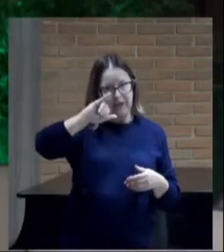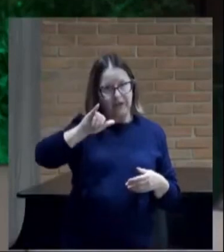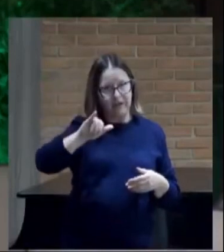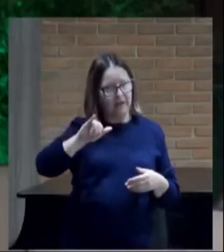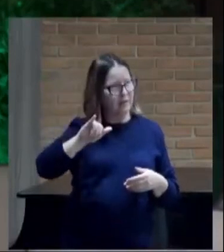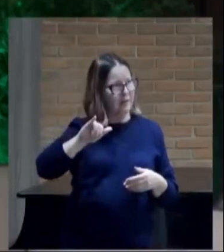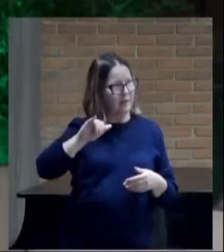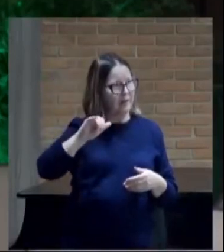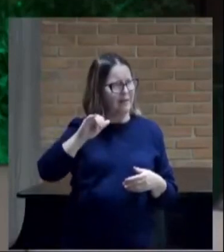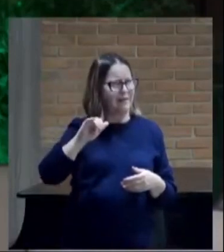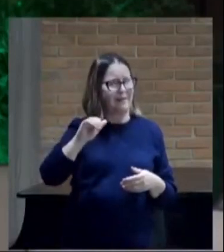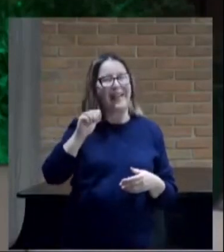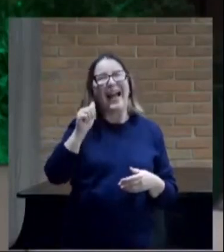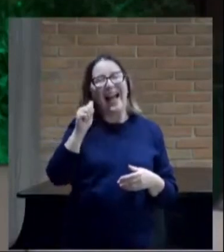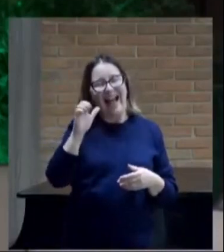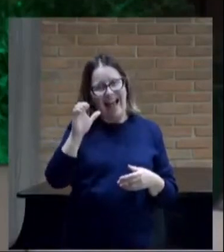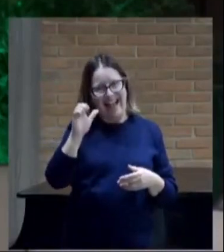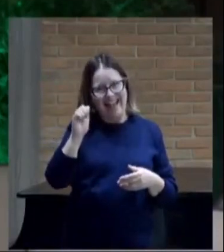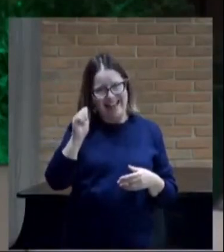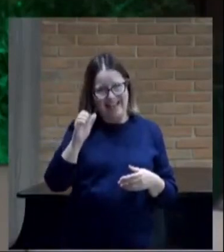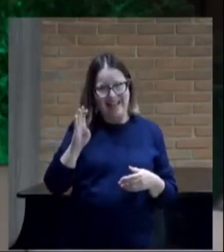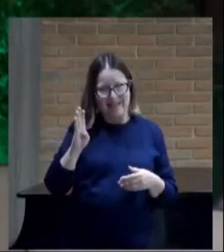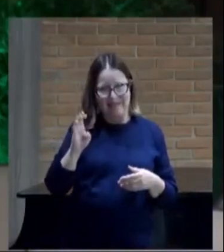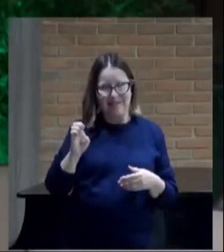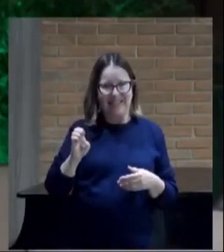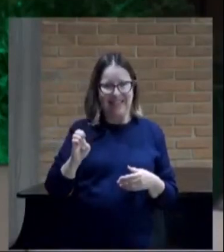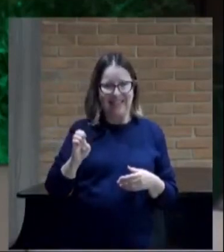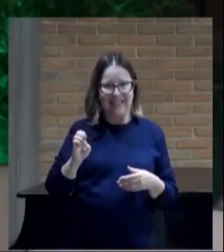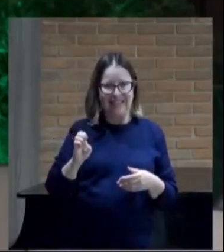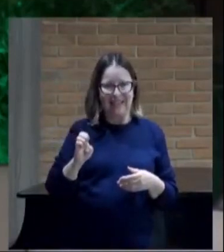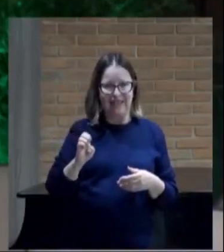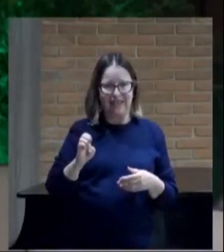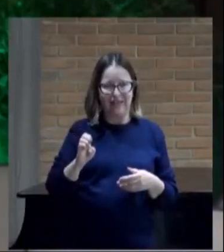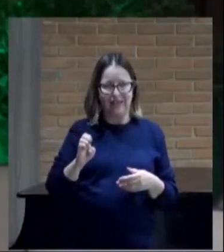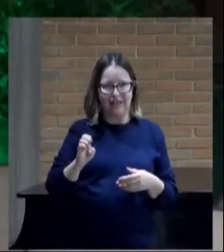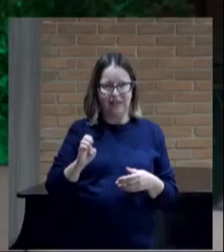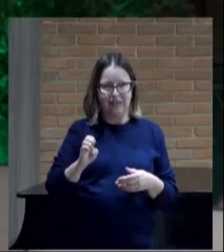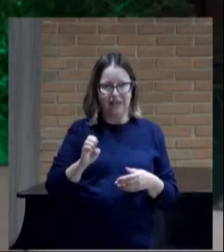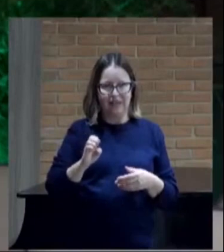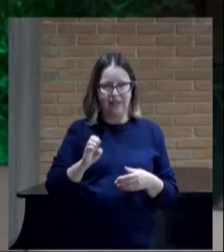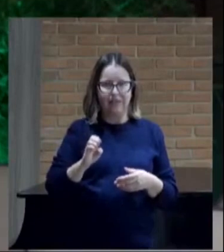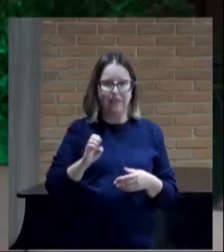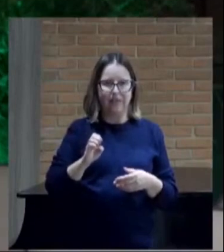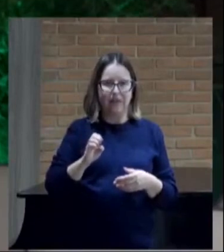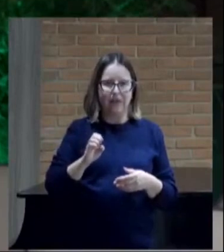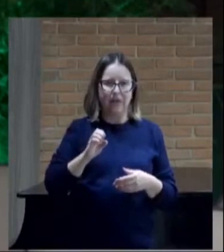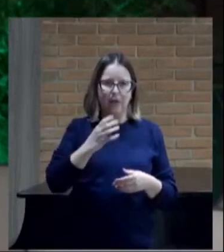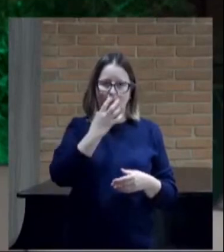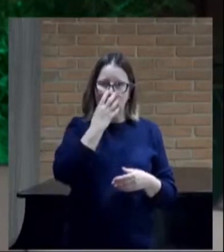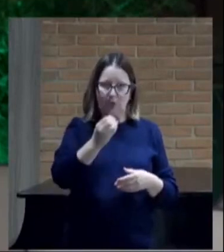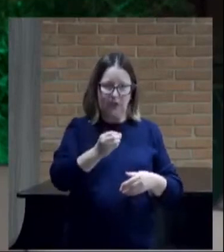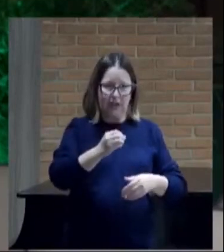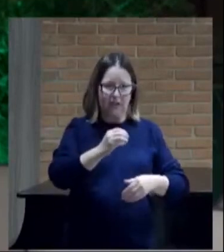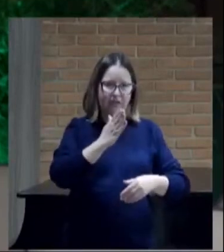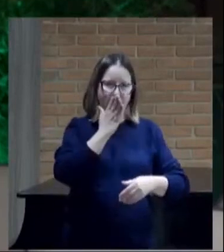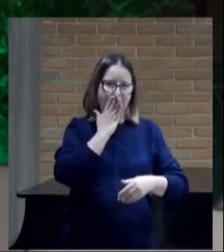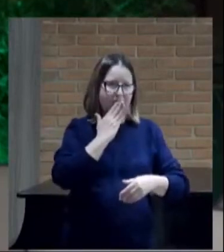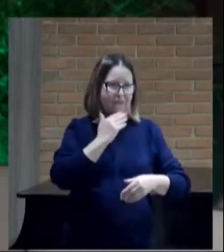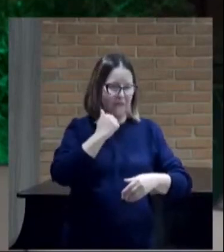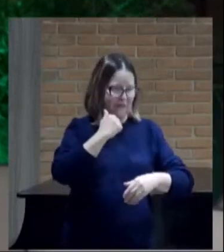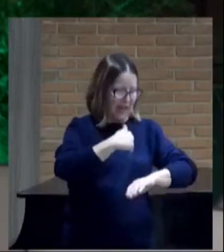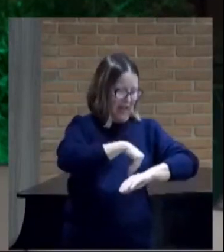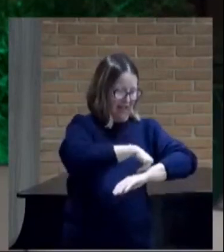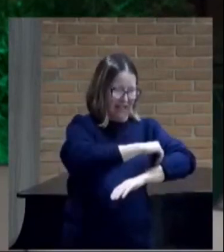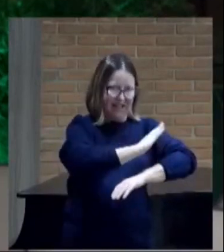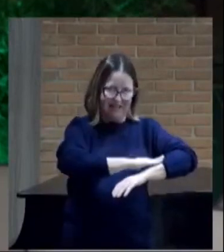o rei Acabe seria lambido pelos cães e aconteceu assim mas